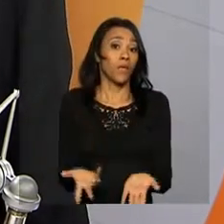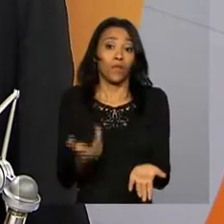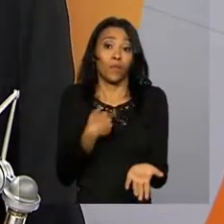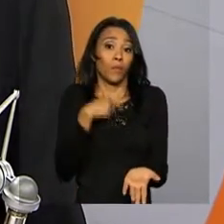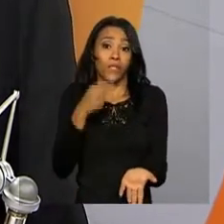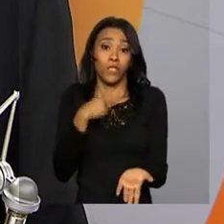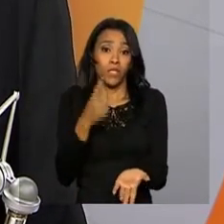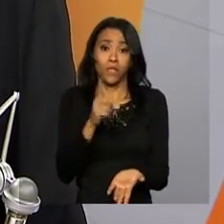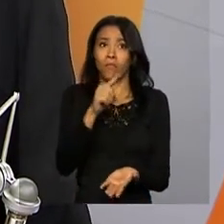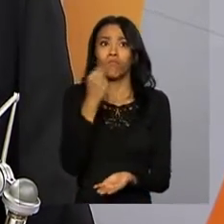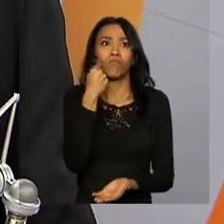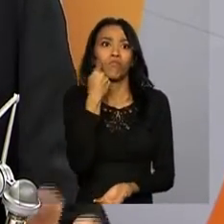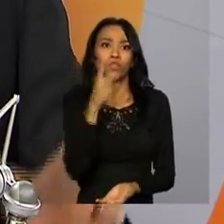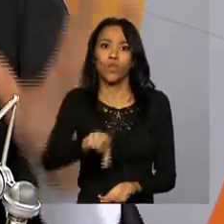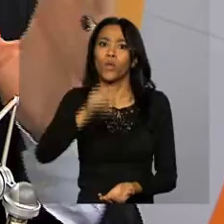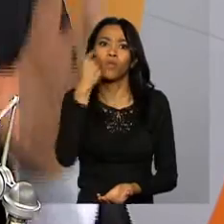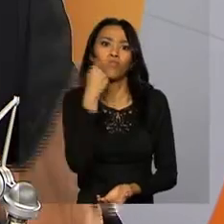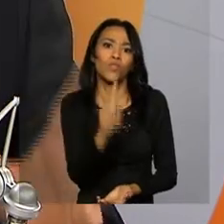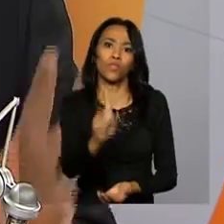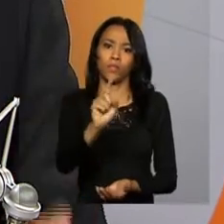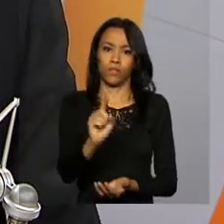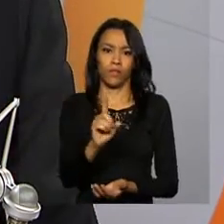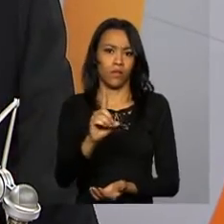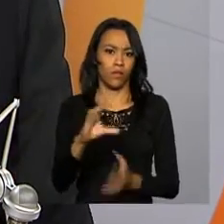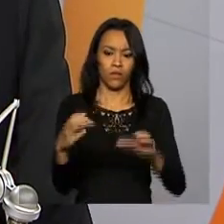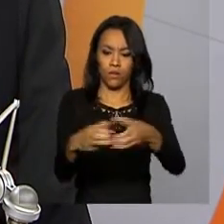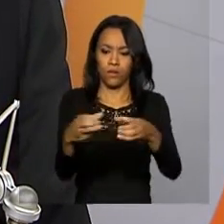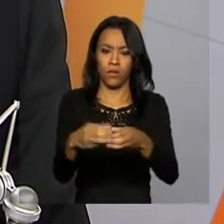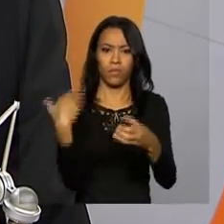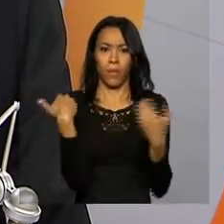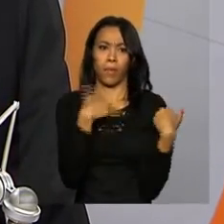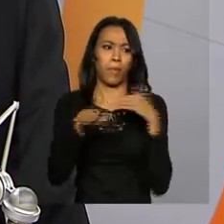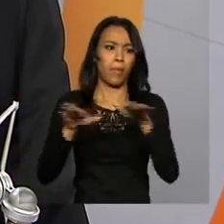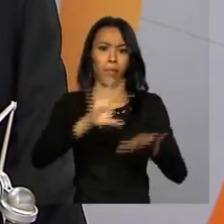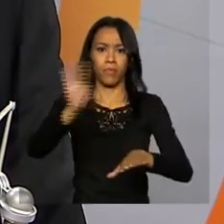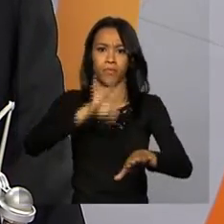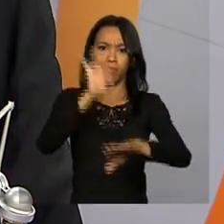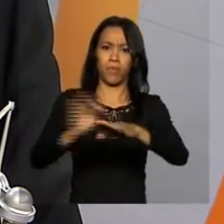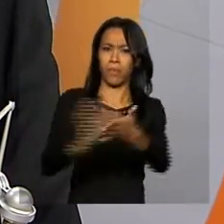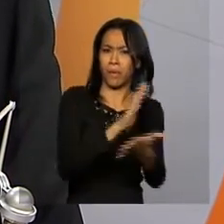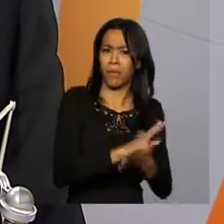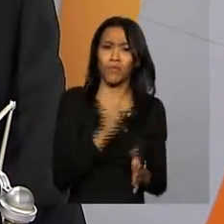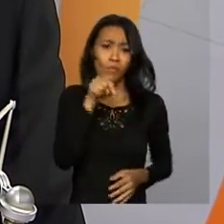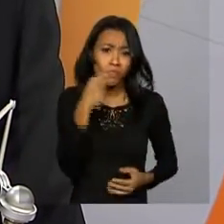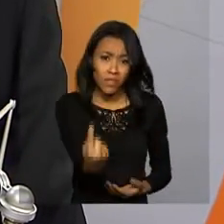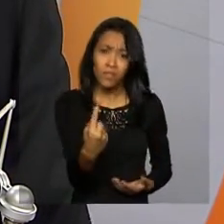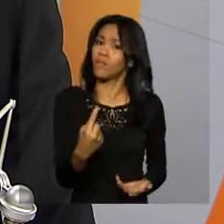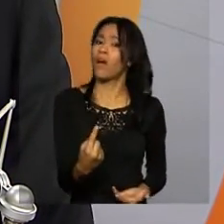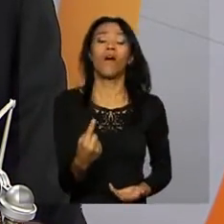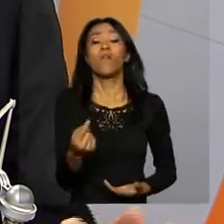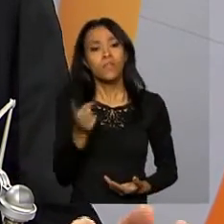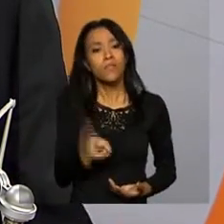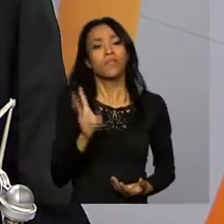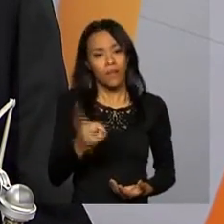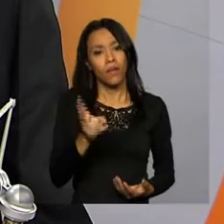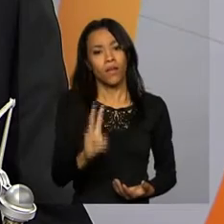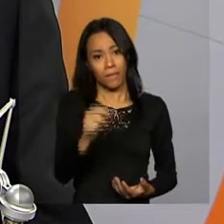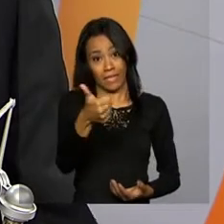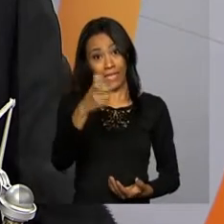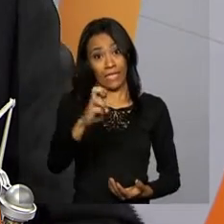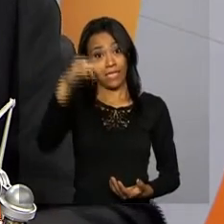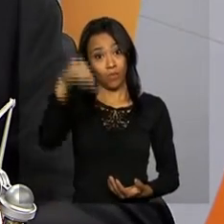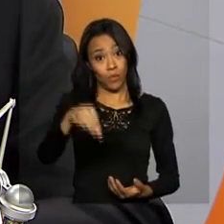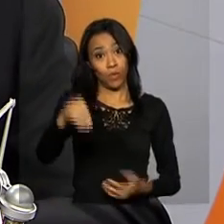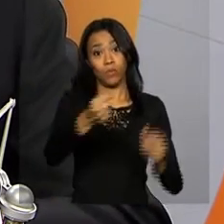adianta fazer um dia de mobilização. O dia é para todo mundo parar e refletir. Vai ter que ser uma campanha permanente. E todo mundo tem que gastar 15 minutos por